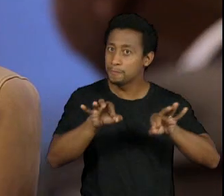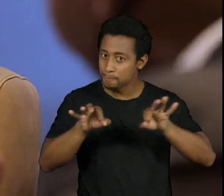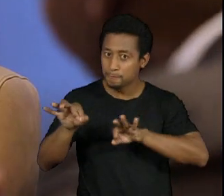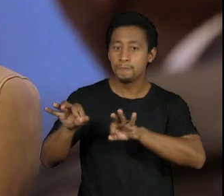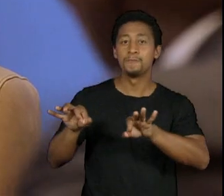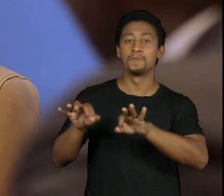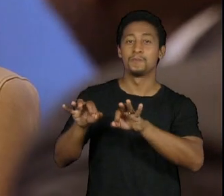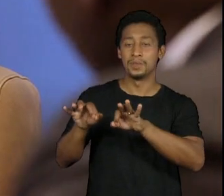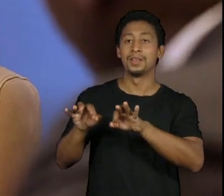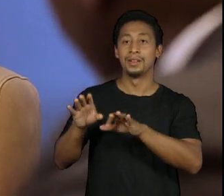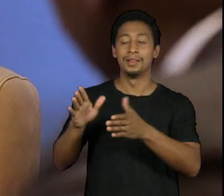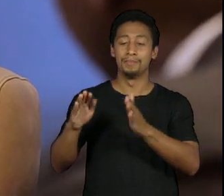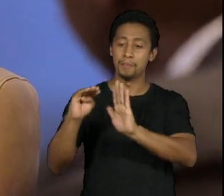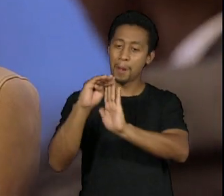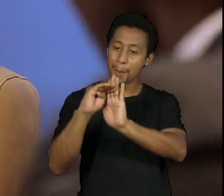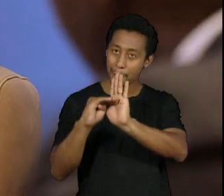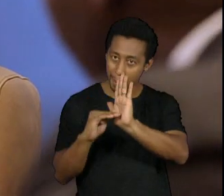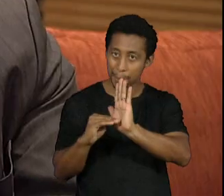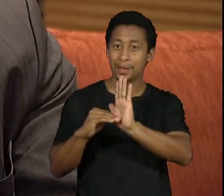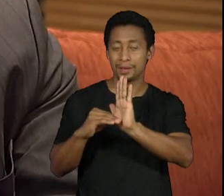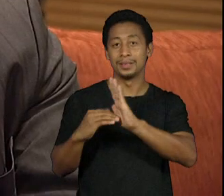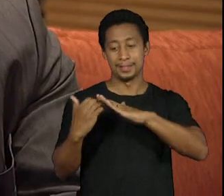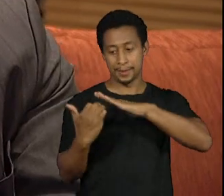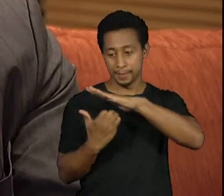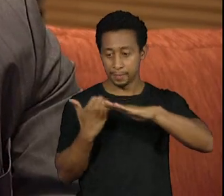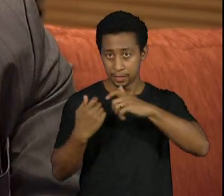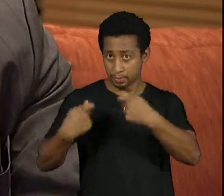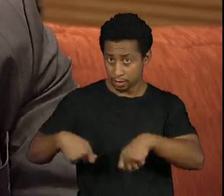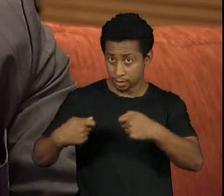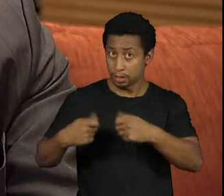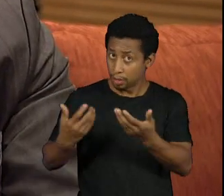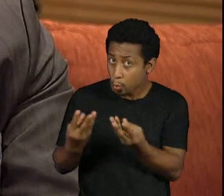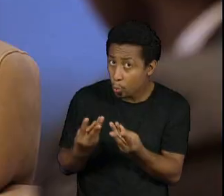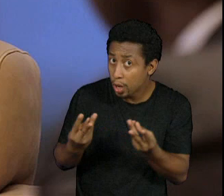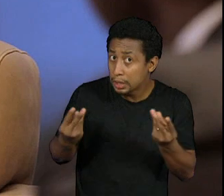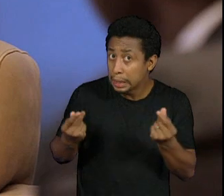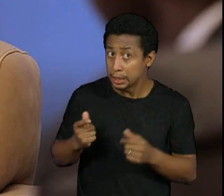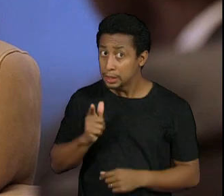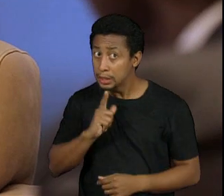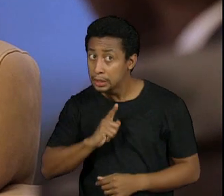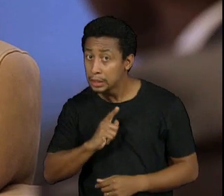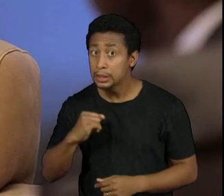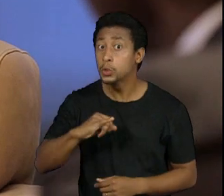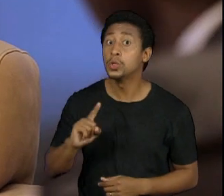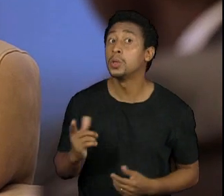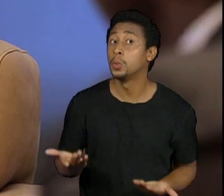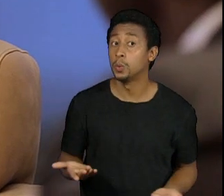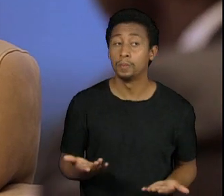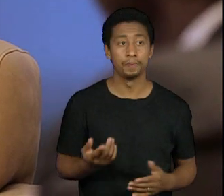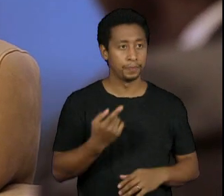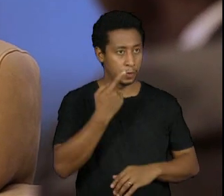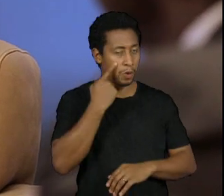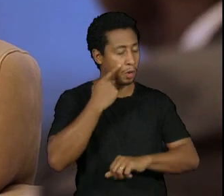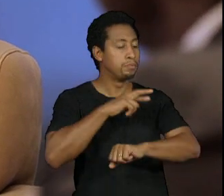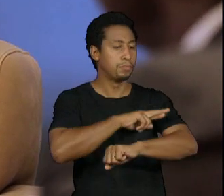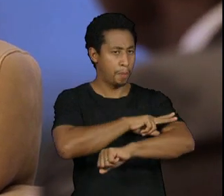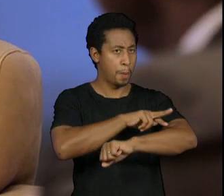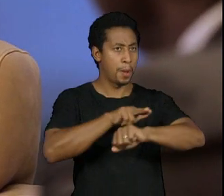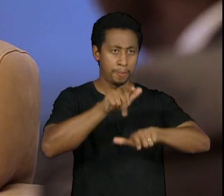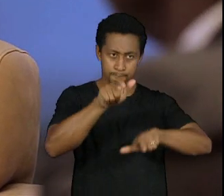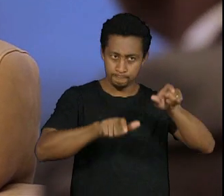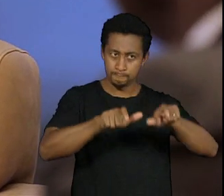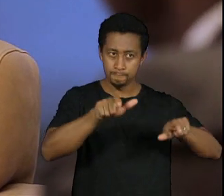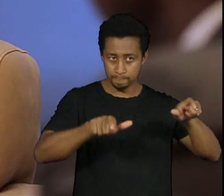estar dentro do arcabouço da empresa Isso continua com validade? isso mesmo? Diversidade é acima de tudo entre outras coisas a